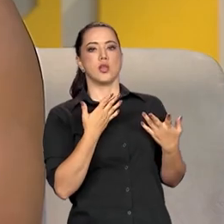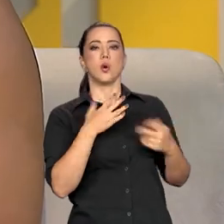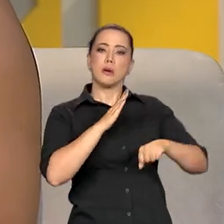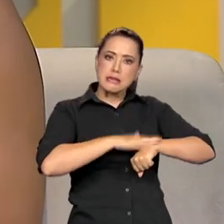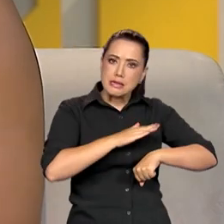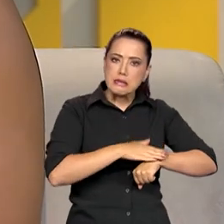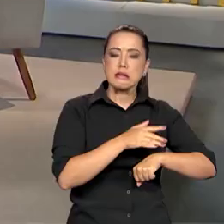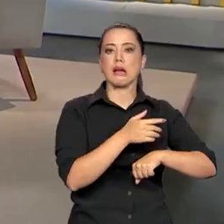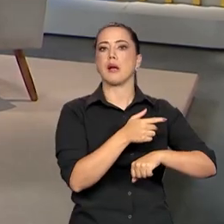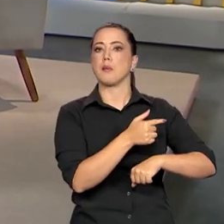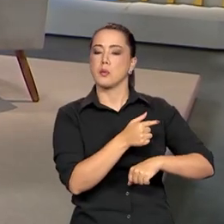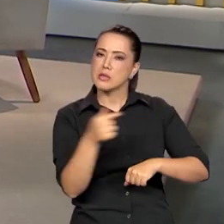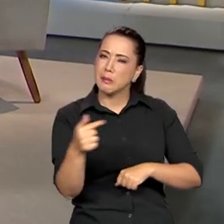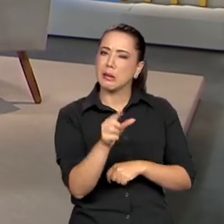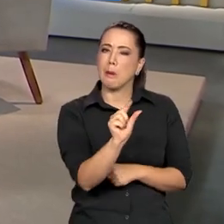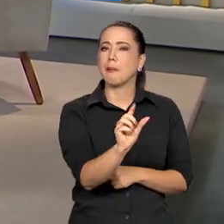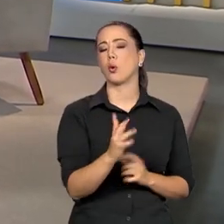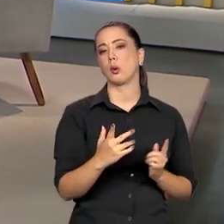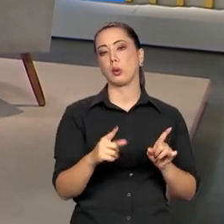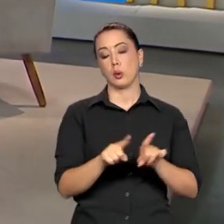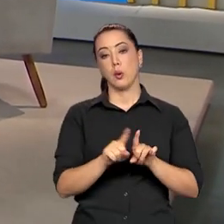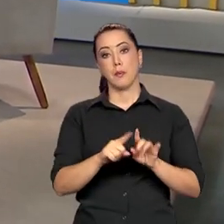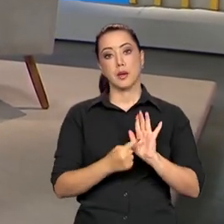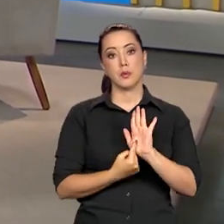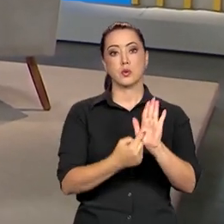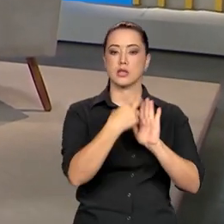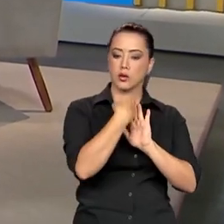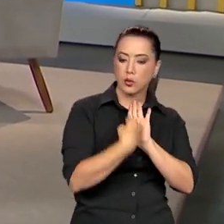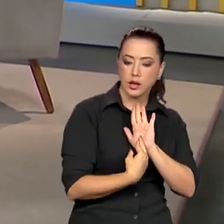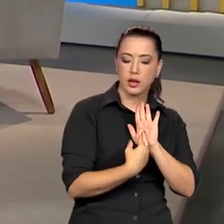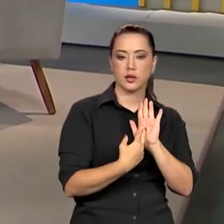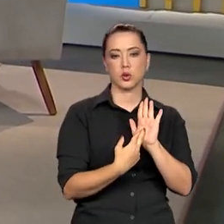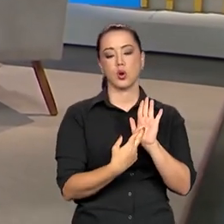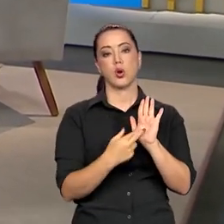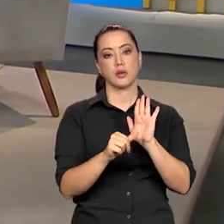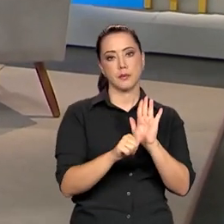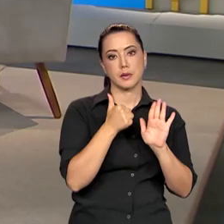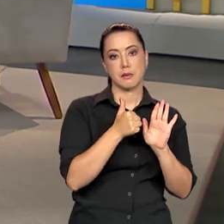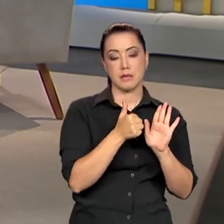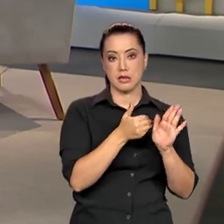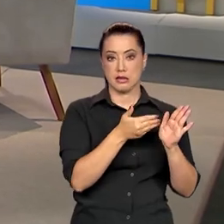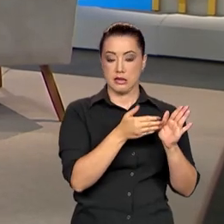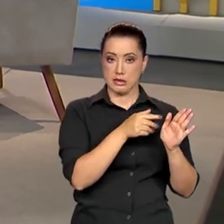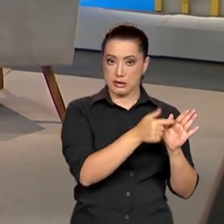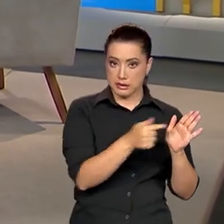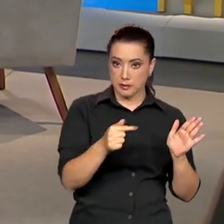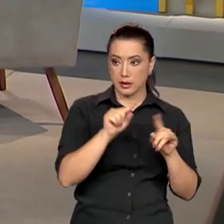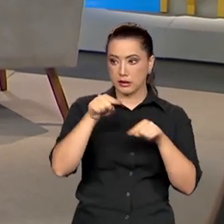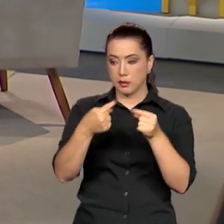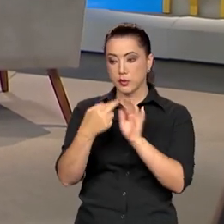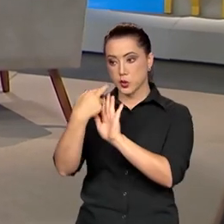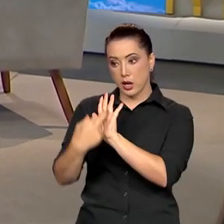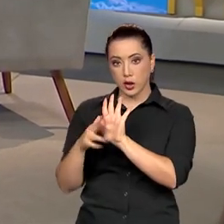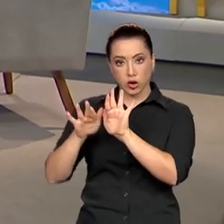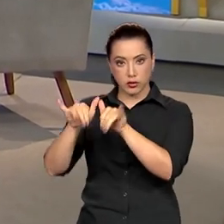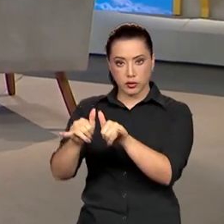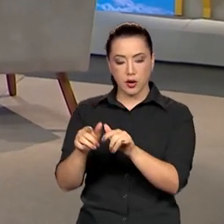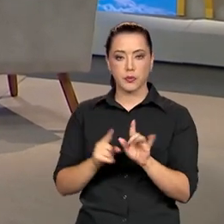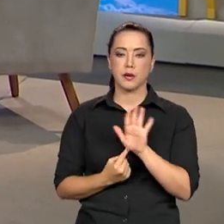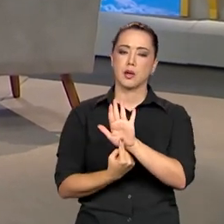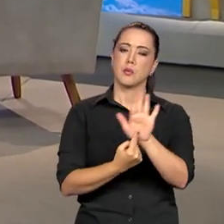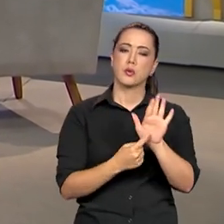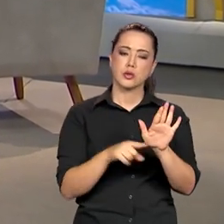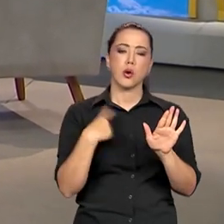colocar aquilo ali num relatório, tanto no relatório parcial na primeira semana e depois no relatório final, para demonstrar tudo que a gente encontrava.